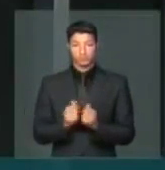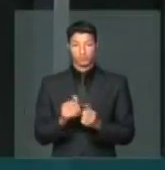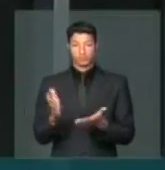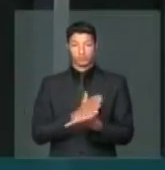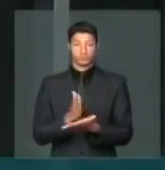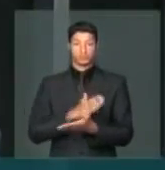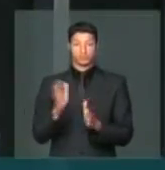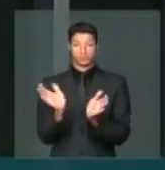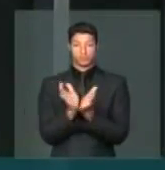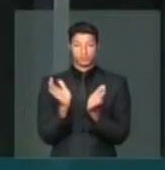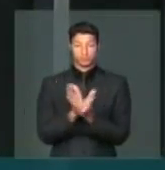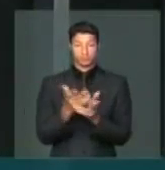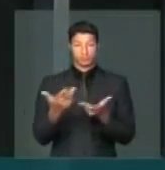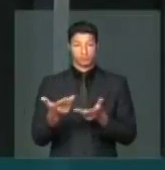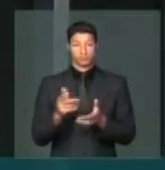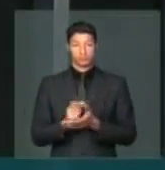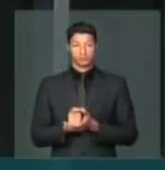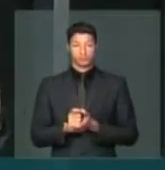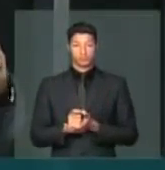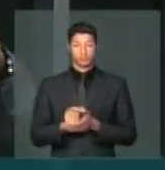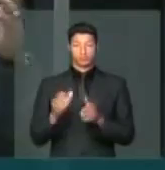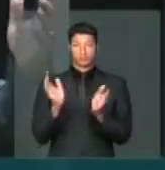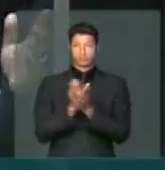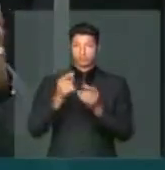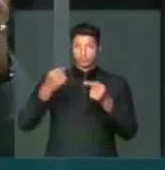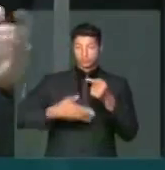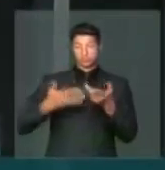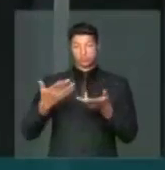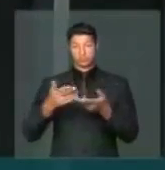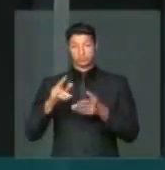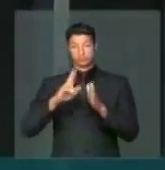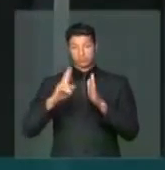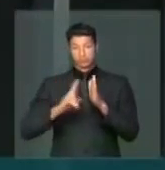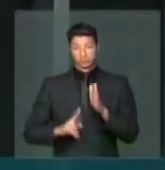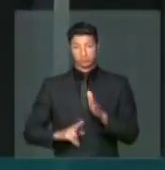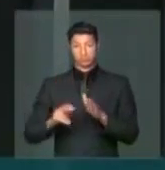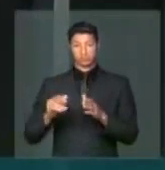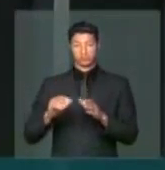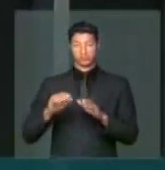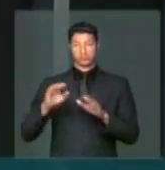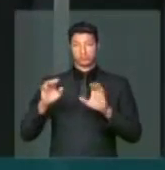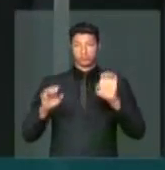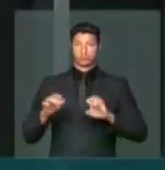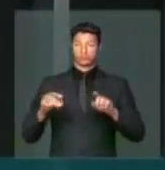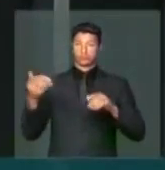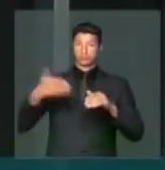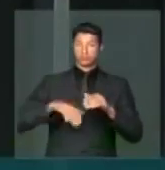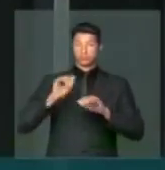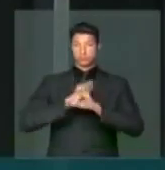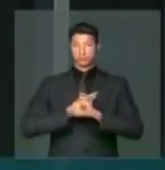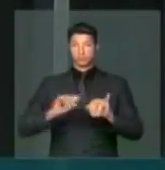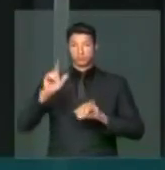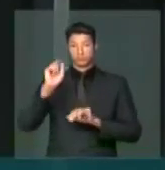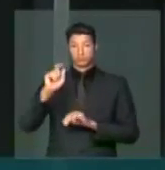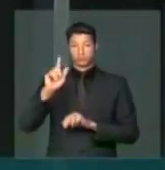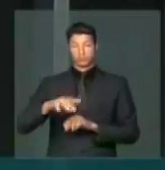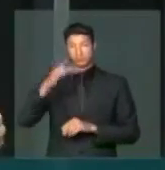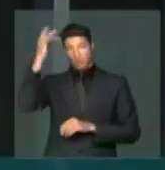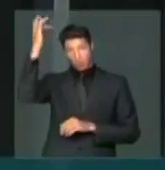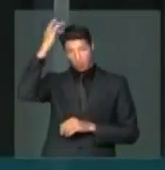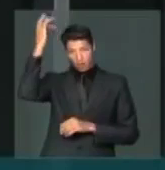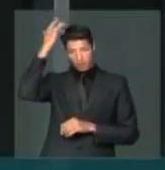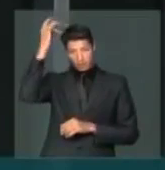alguns parlamentares de partidos, pelo menos nominalmente de esquerda, venham dizer que é um